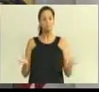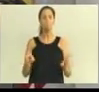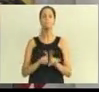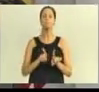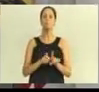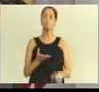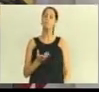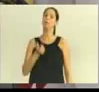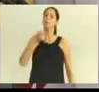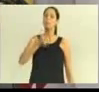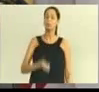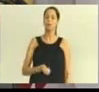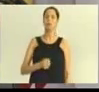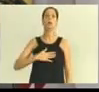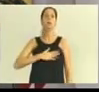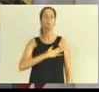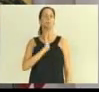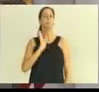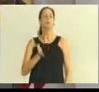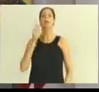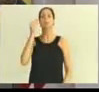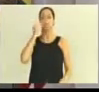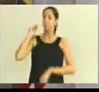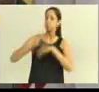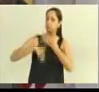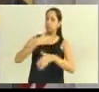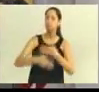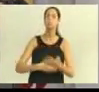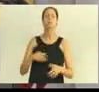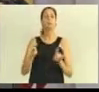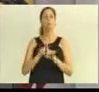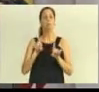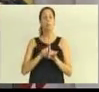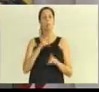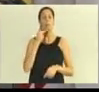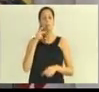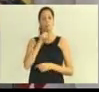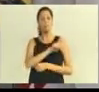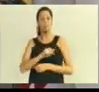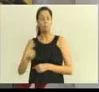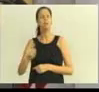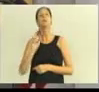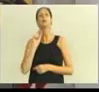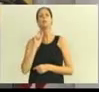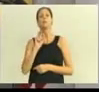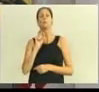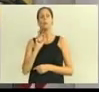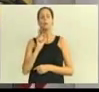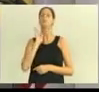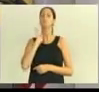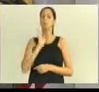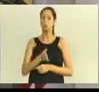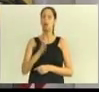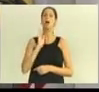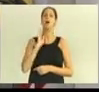os avanços que o prefeito Napoleão tem procurado fazer. Decretou essa semana os terrenos para a construção, decretou de utilidade pública os